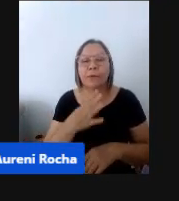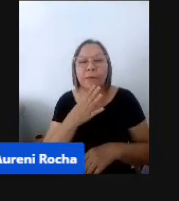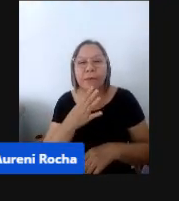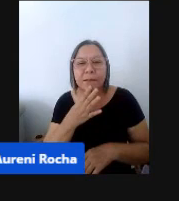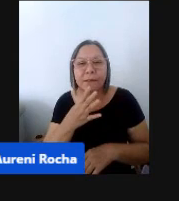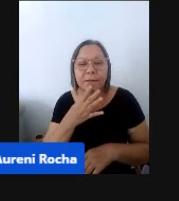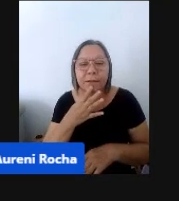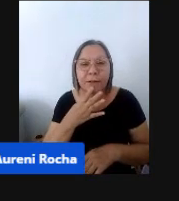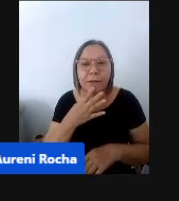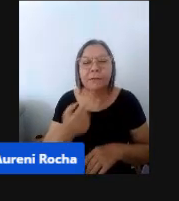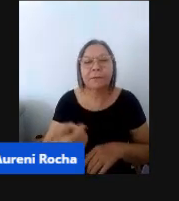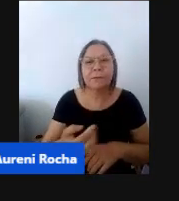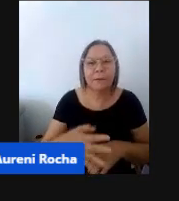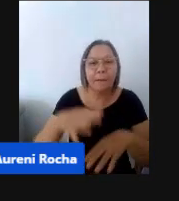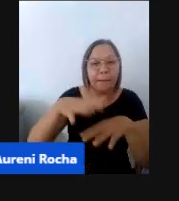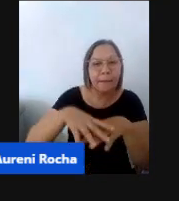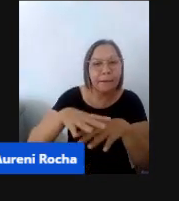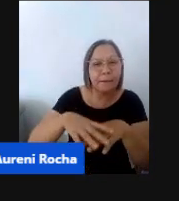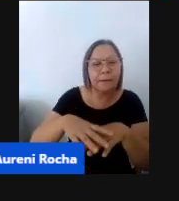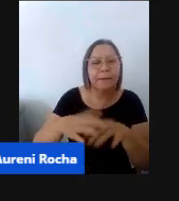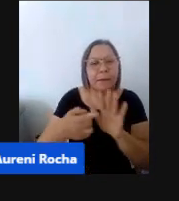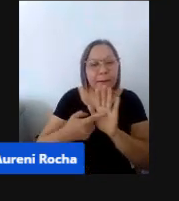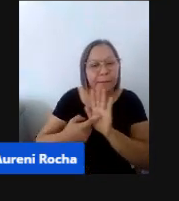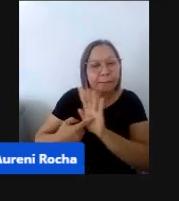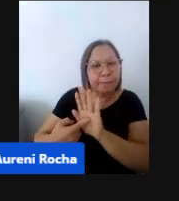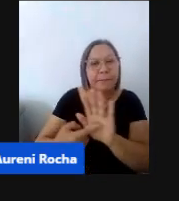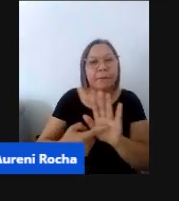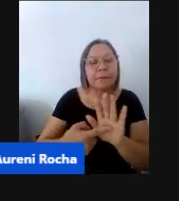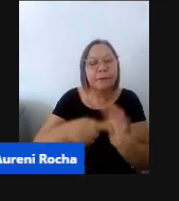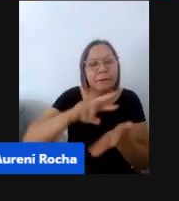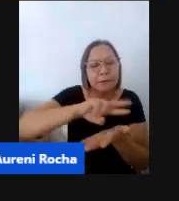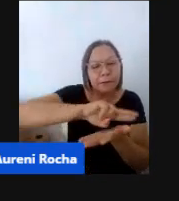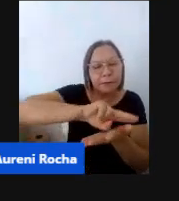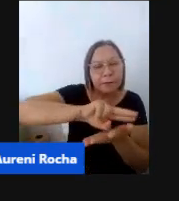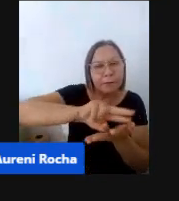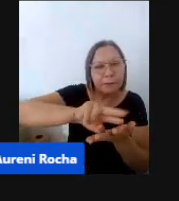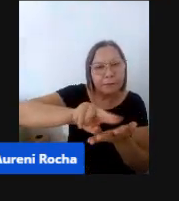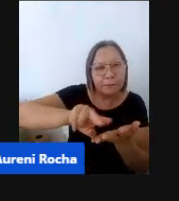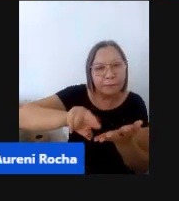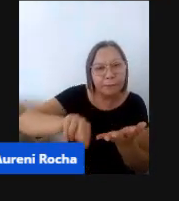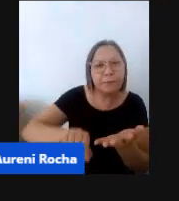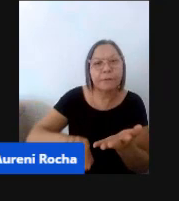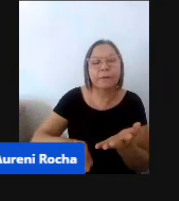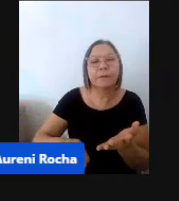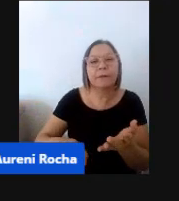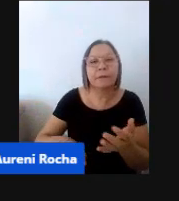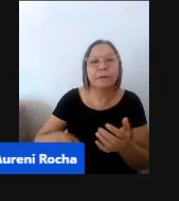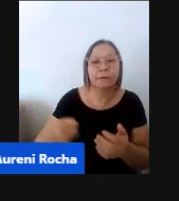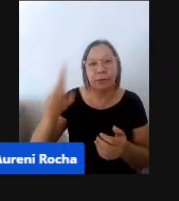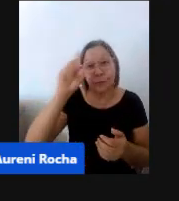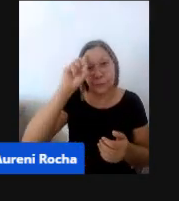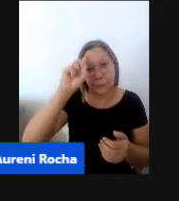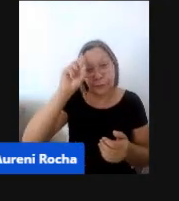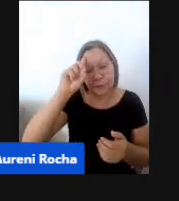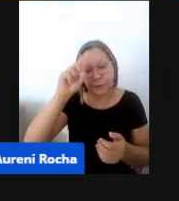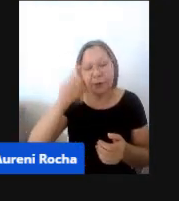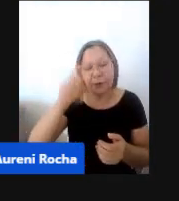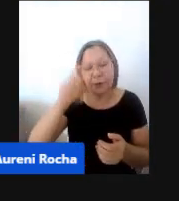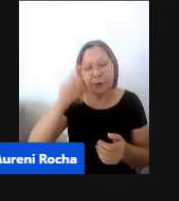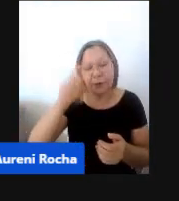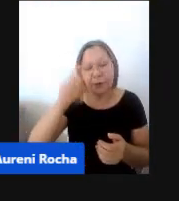apresentam de variadas formas no cotidiano da criança, porque elas observam e elas